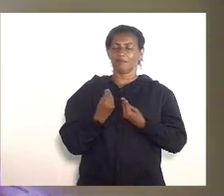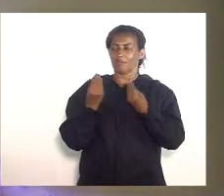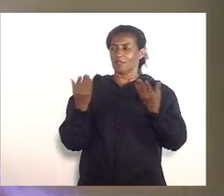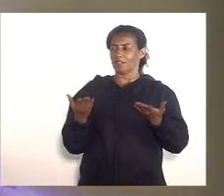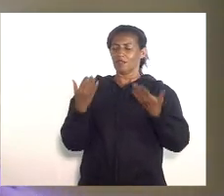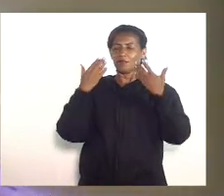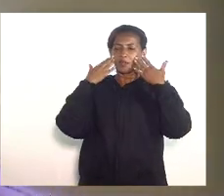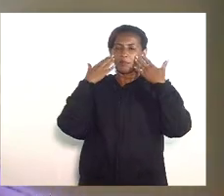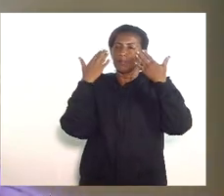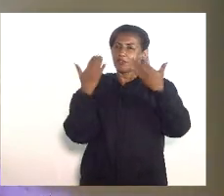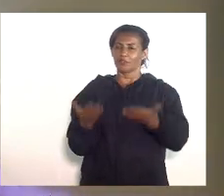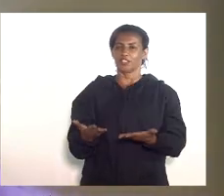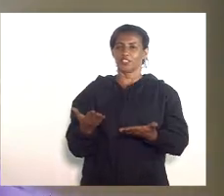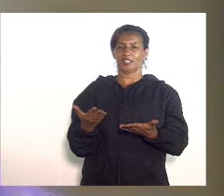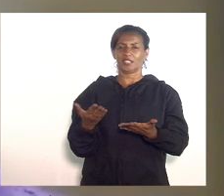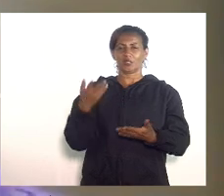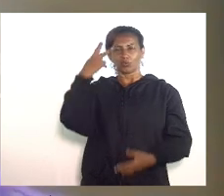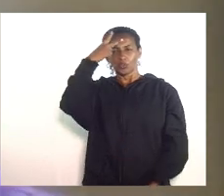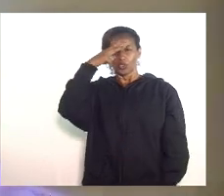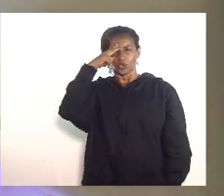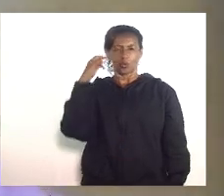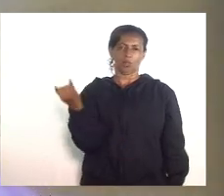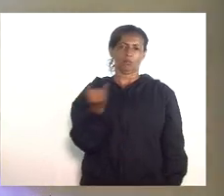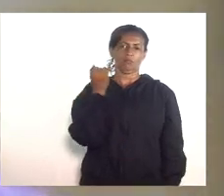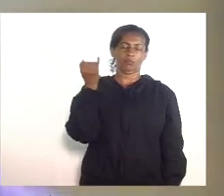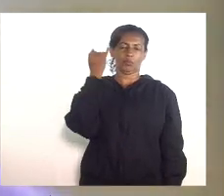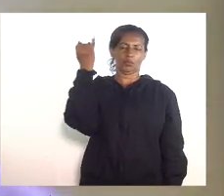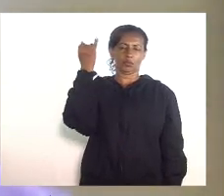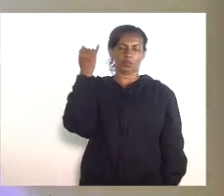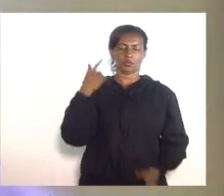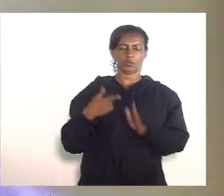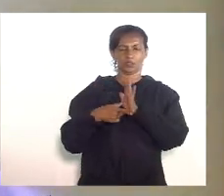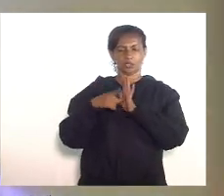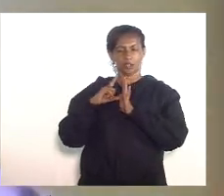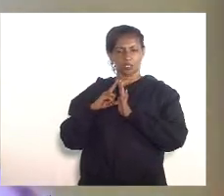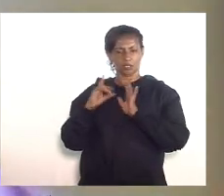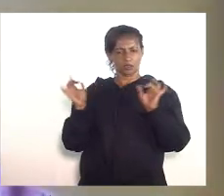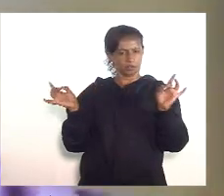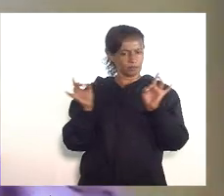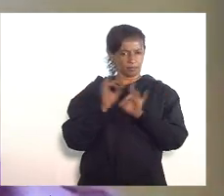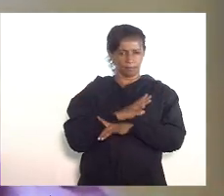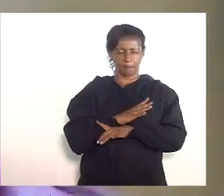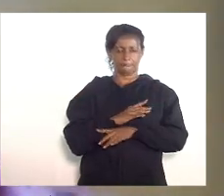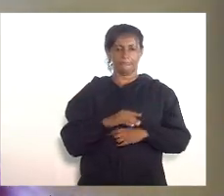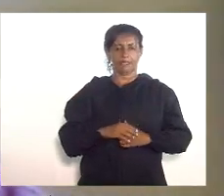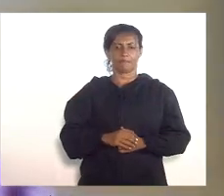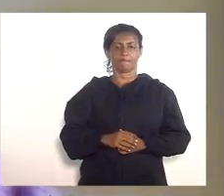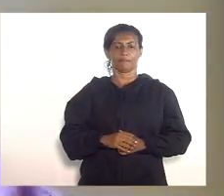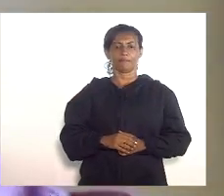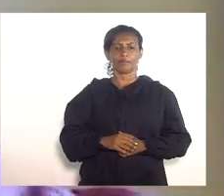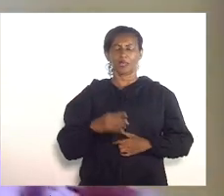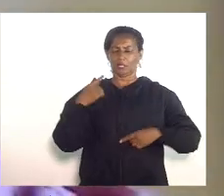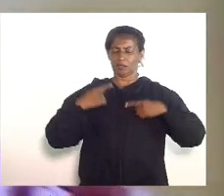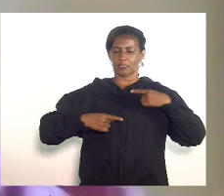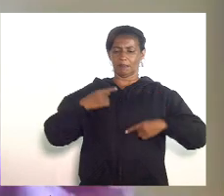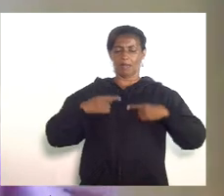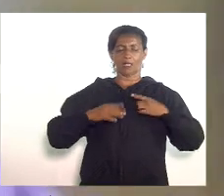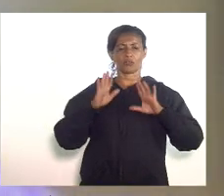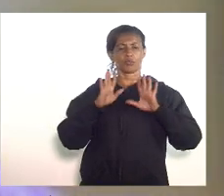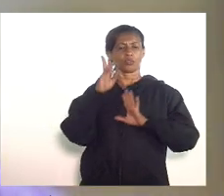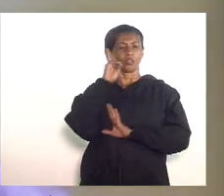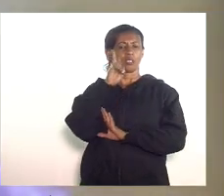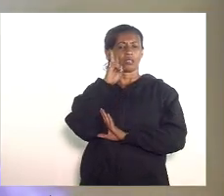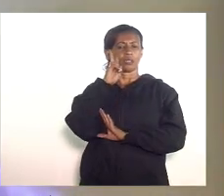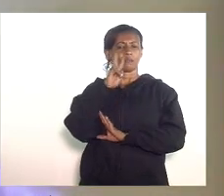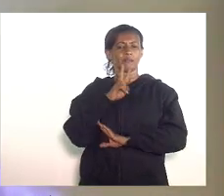manifestação de cunho histórico importante e antes de encerrar não é um debate que ontem nós fizemos esse debate mas apenas ressaltar em